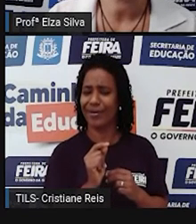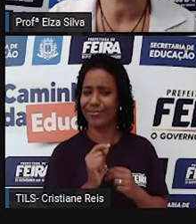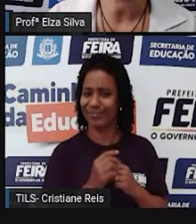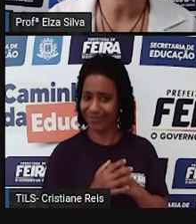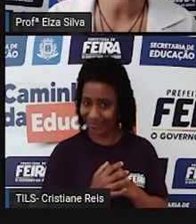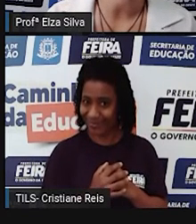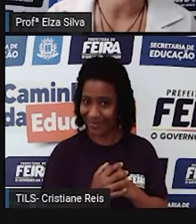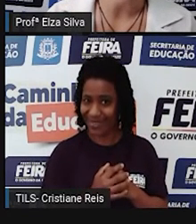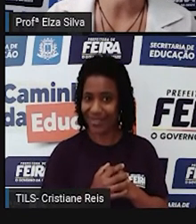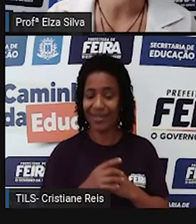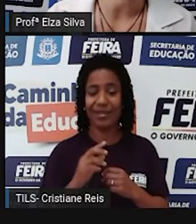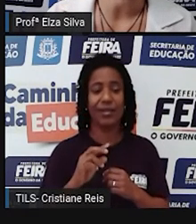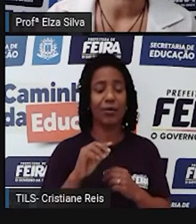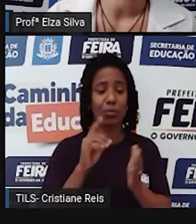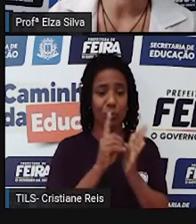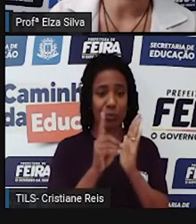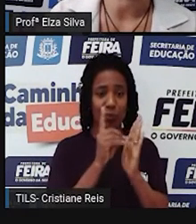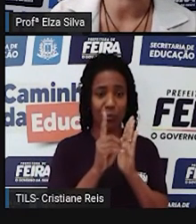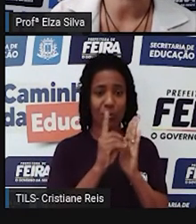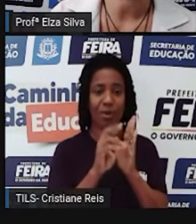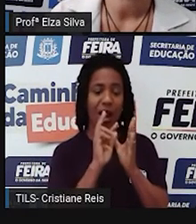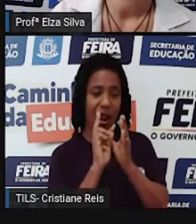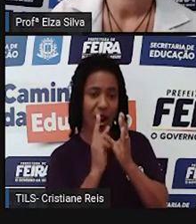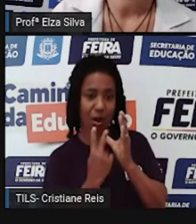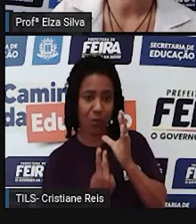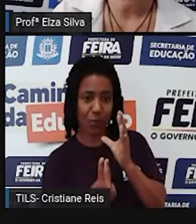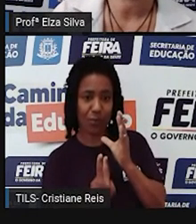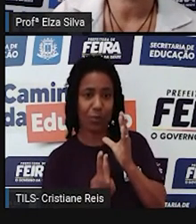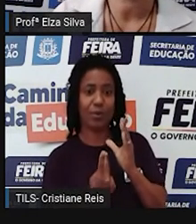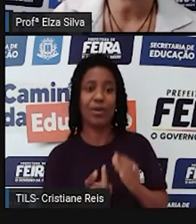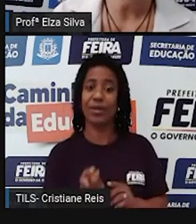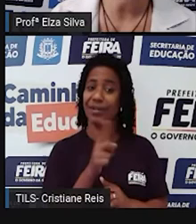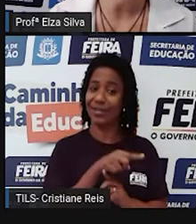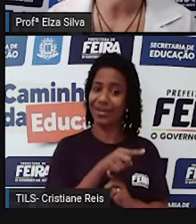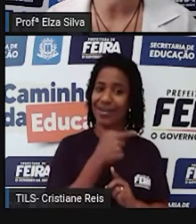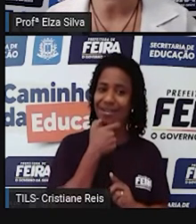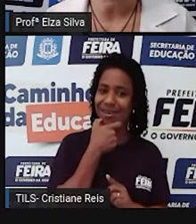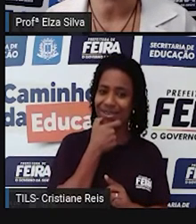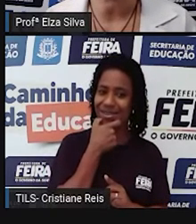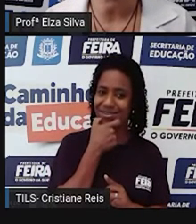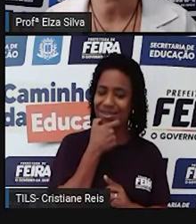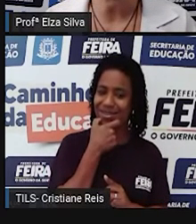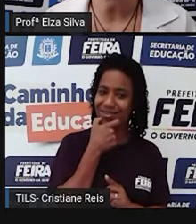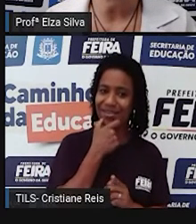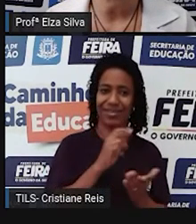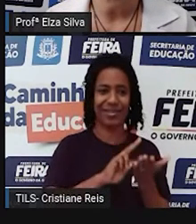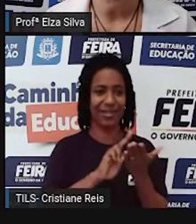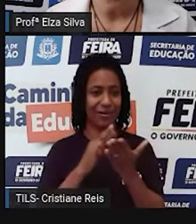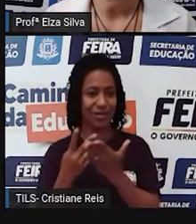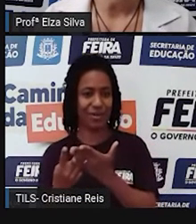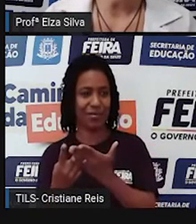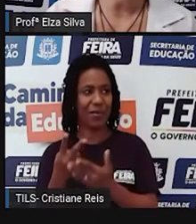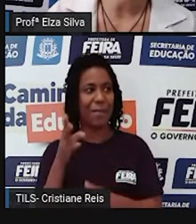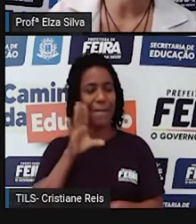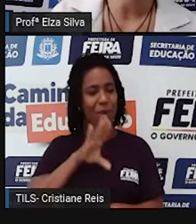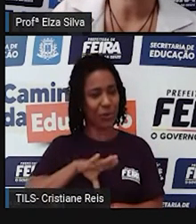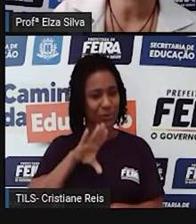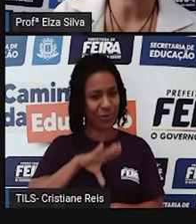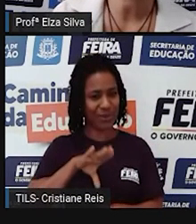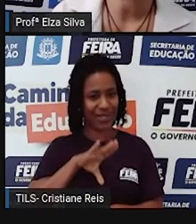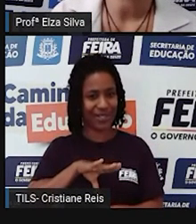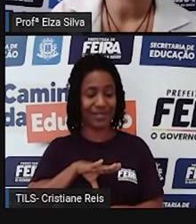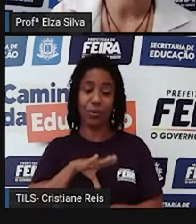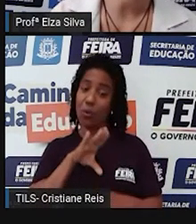Nele você vai encontrar palavras em inglês traduzida para o português e em